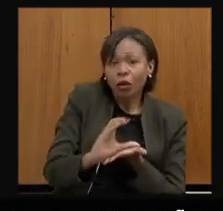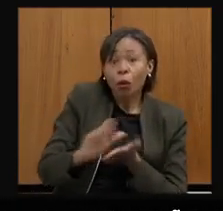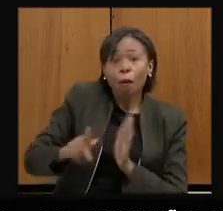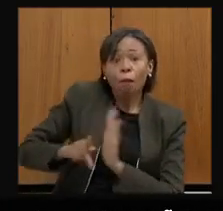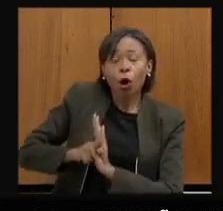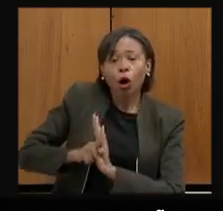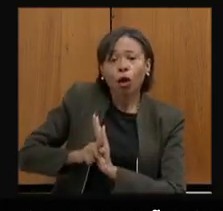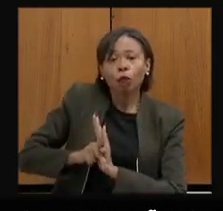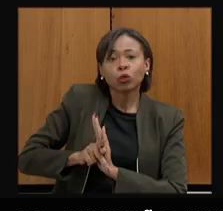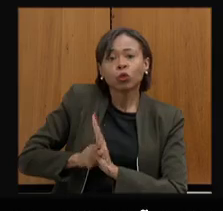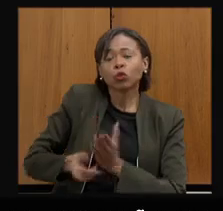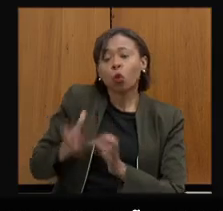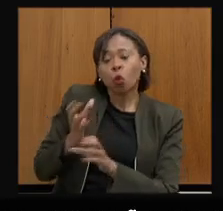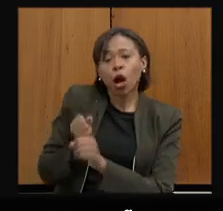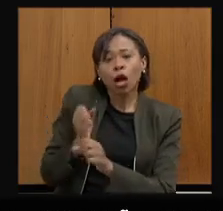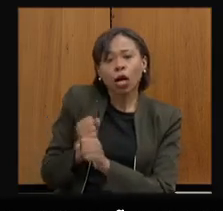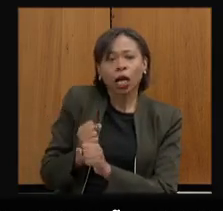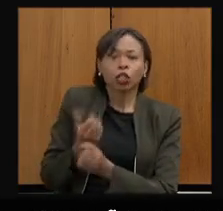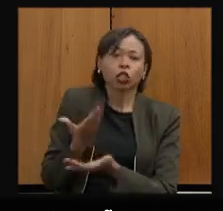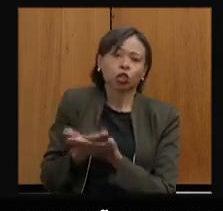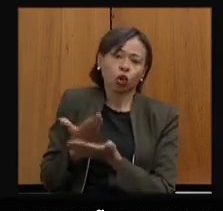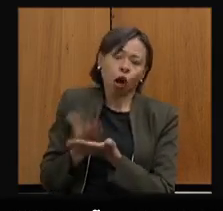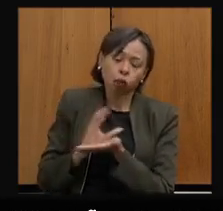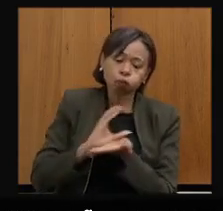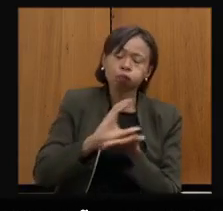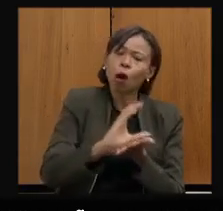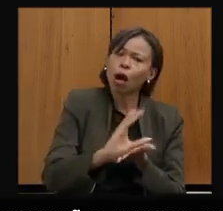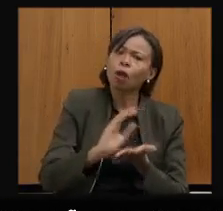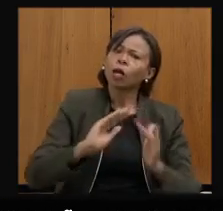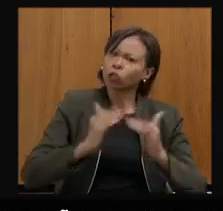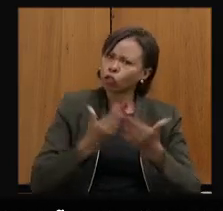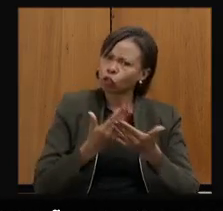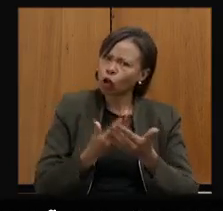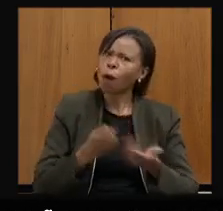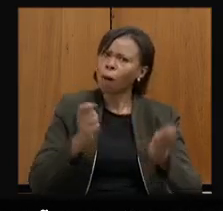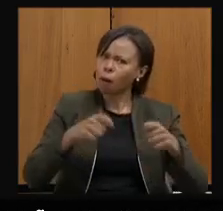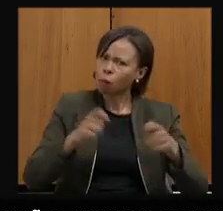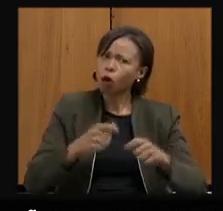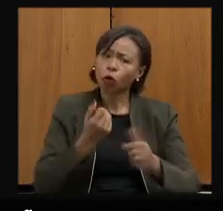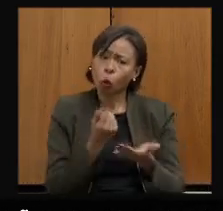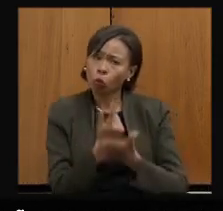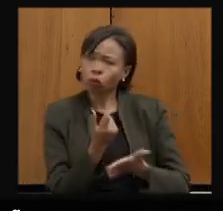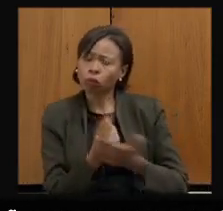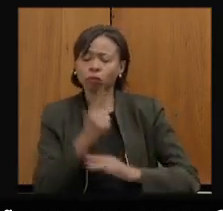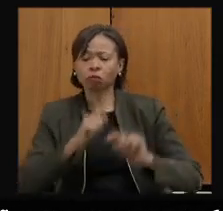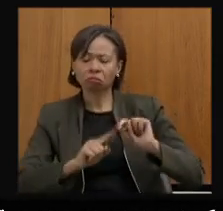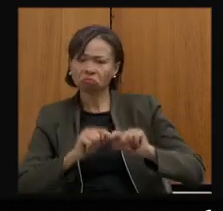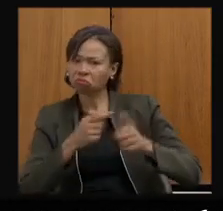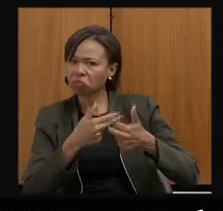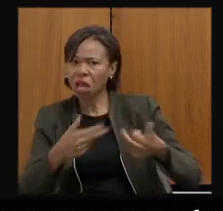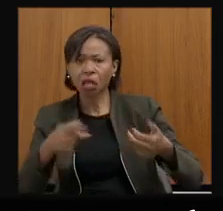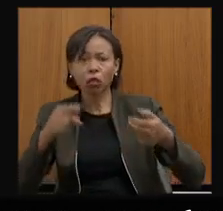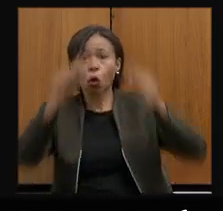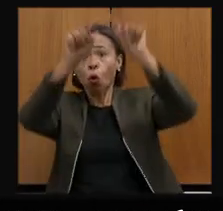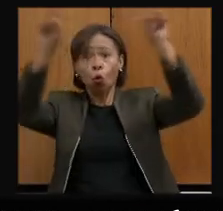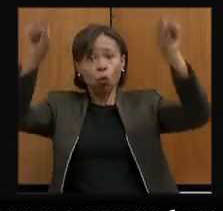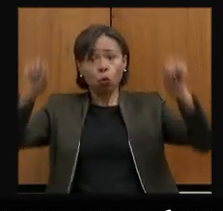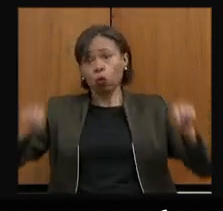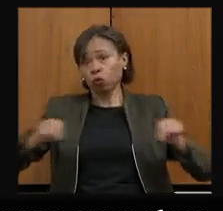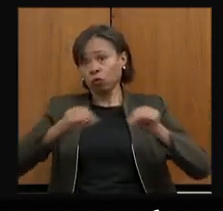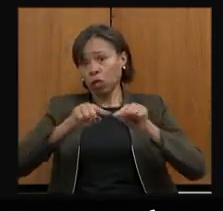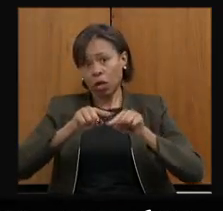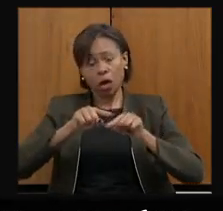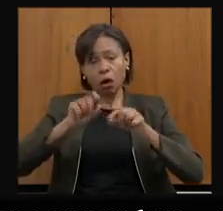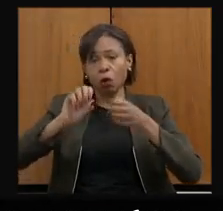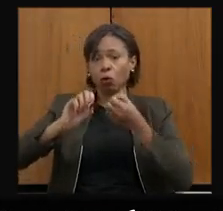escolas possam também ter um recurso extra para comprar um equipamento, comprar um telão, comprar aí um data